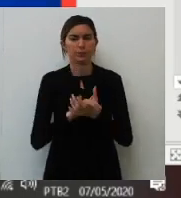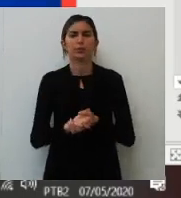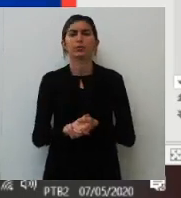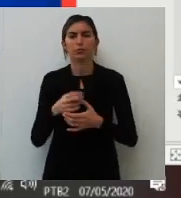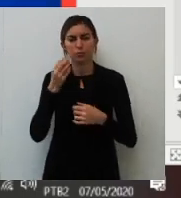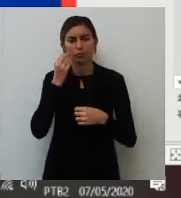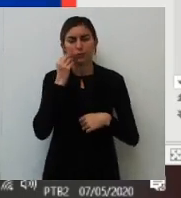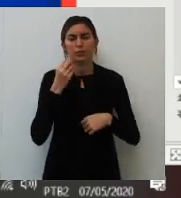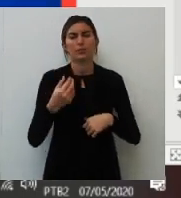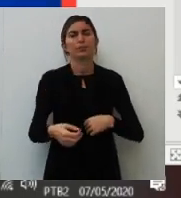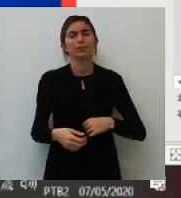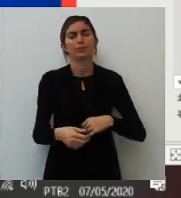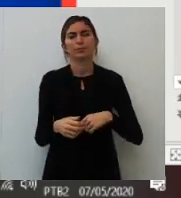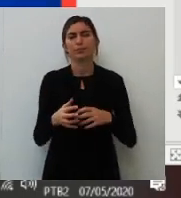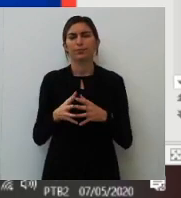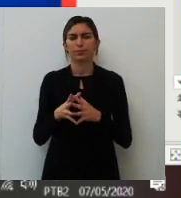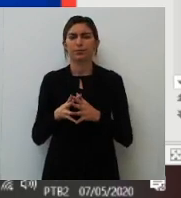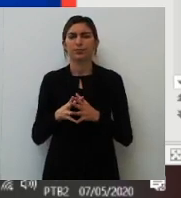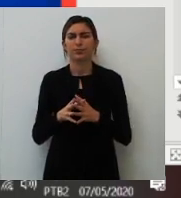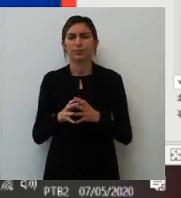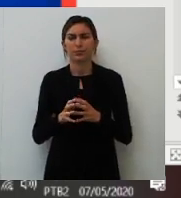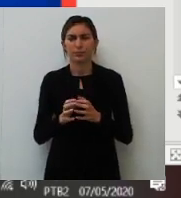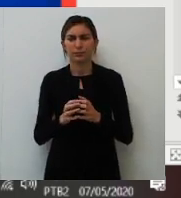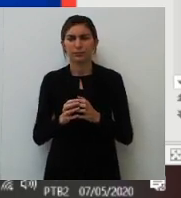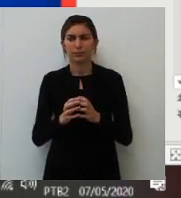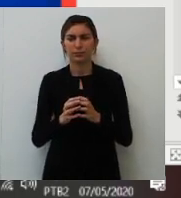Deixa eu ver. eu ver.